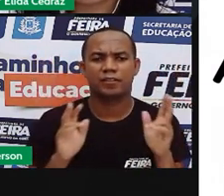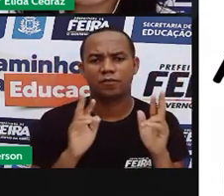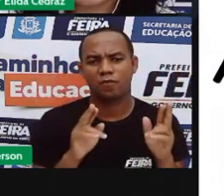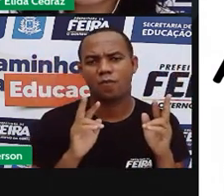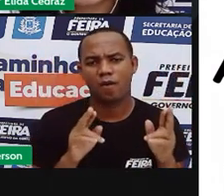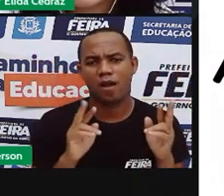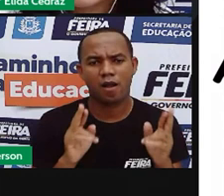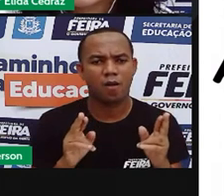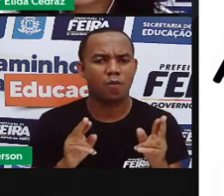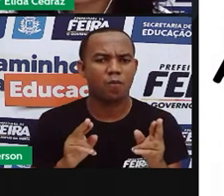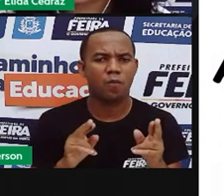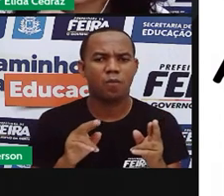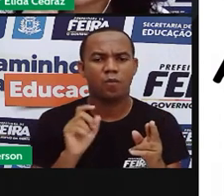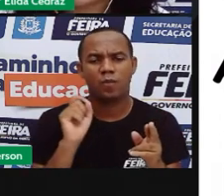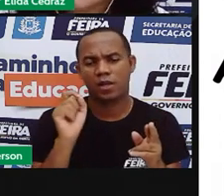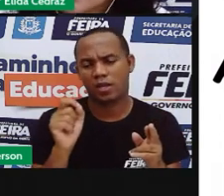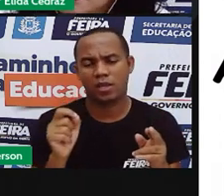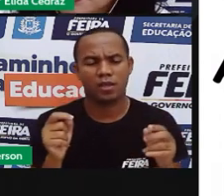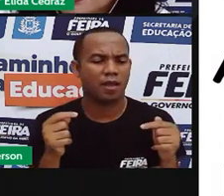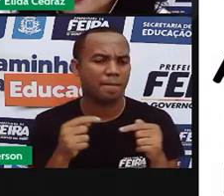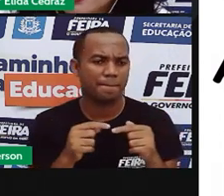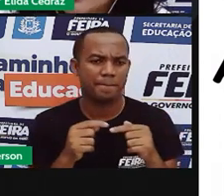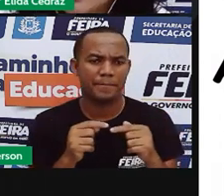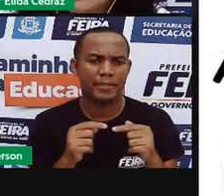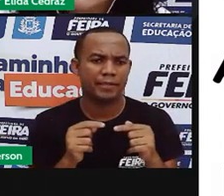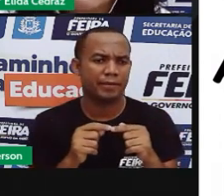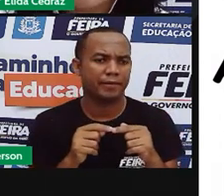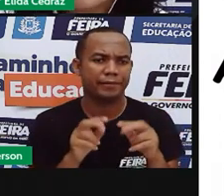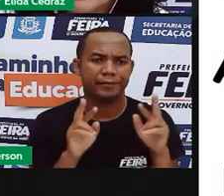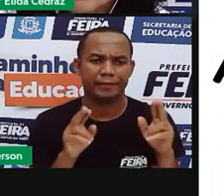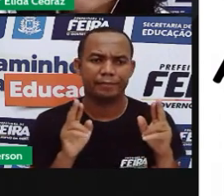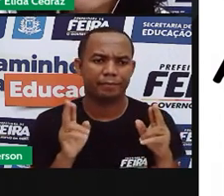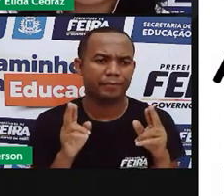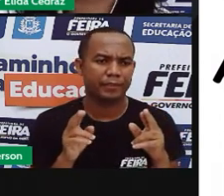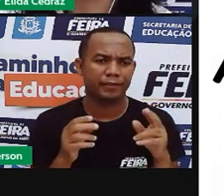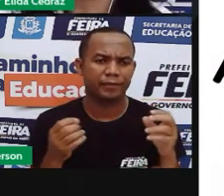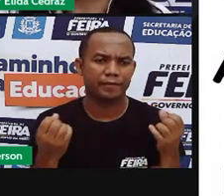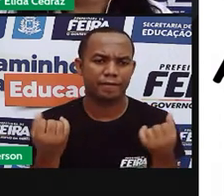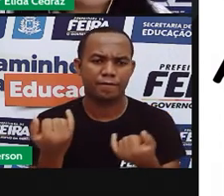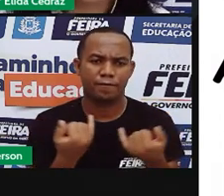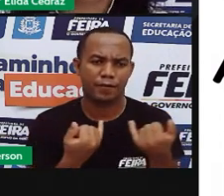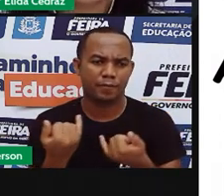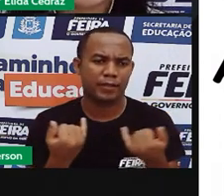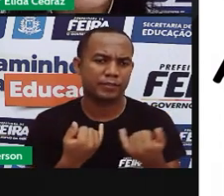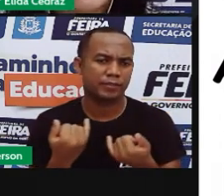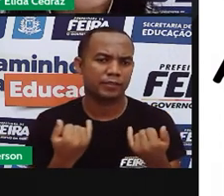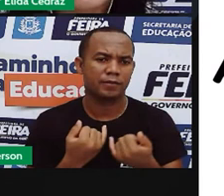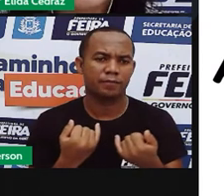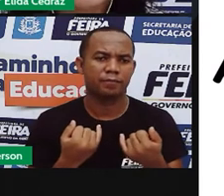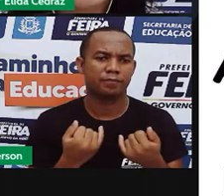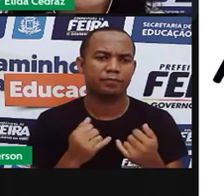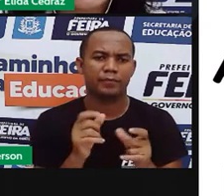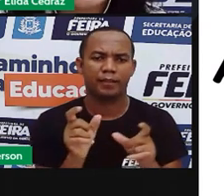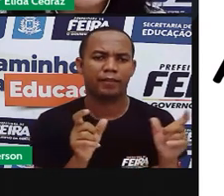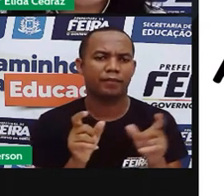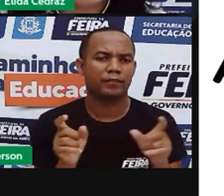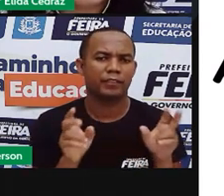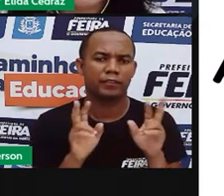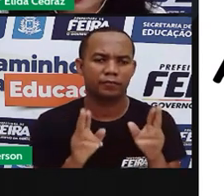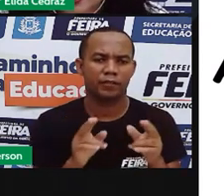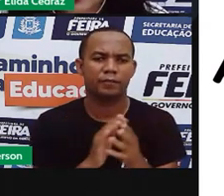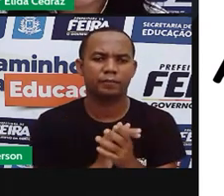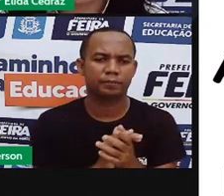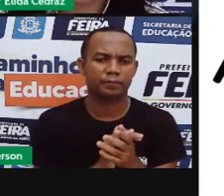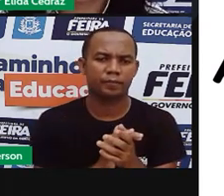significado. Transmite a mesma mensagem, a mesma informação, nos outros palavras. A